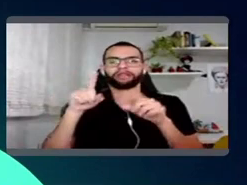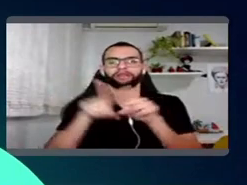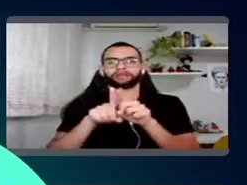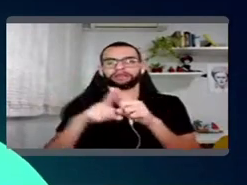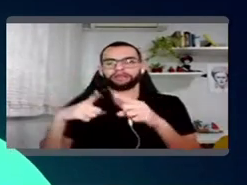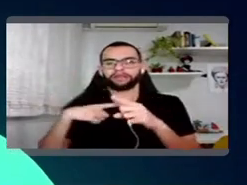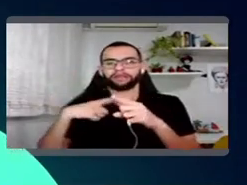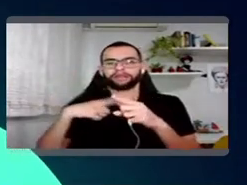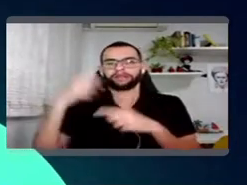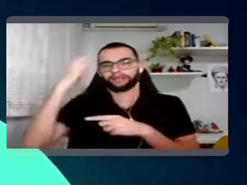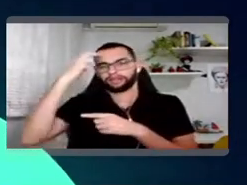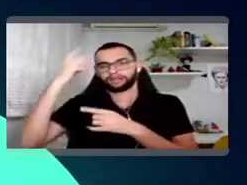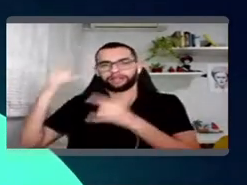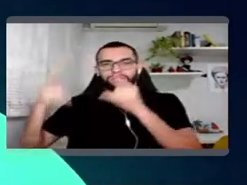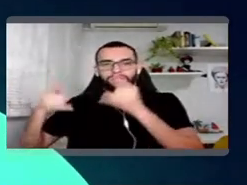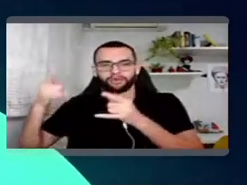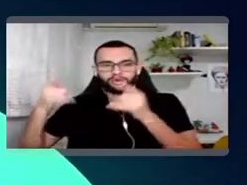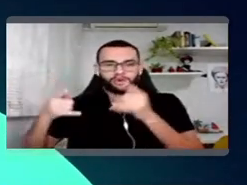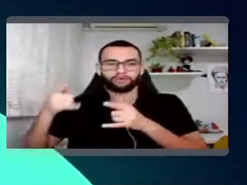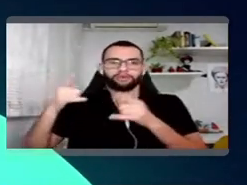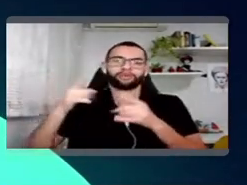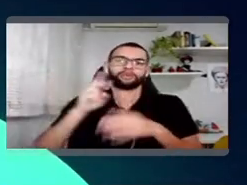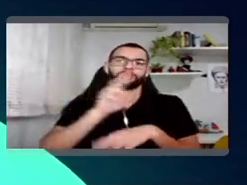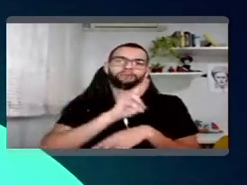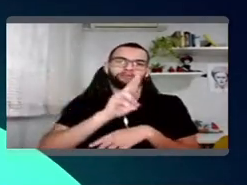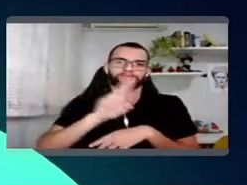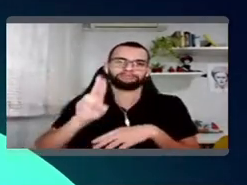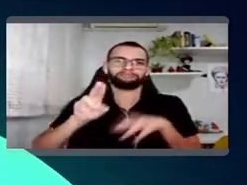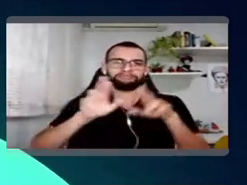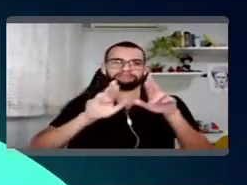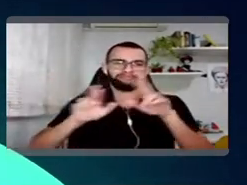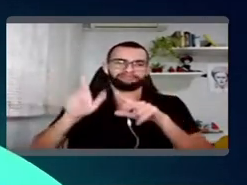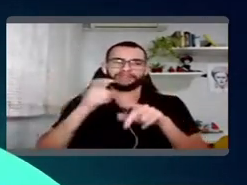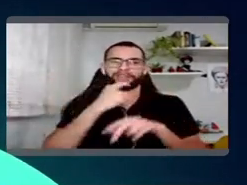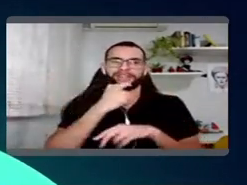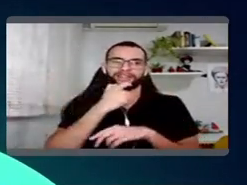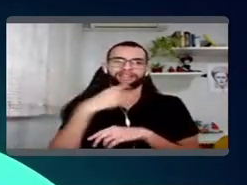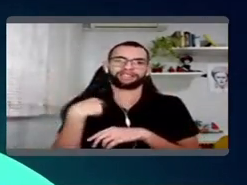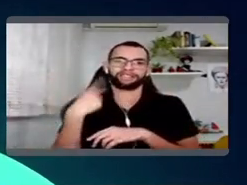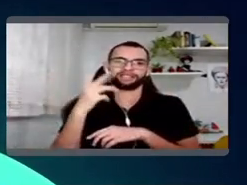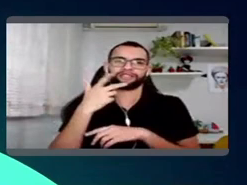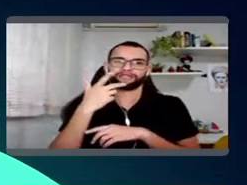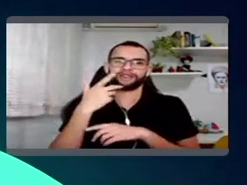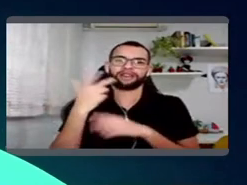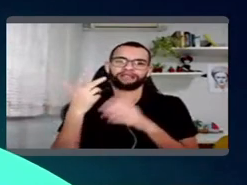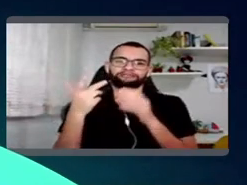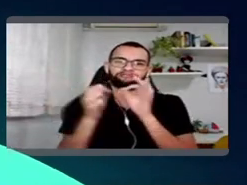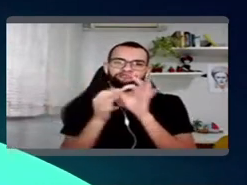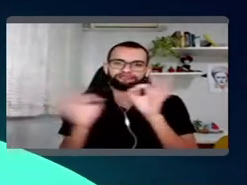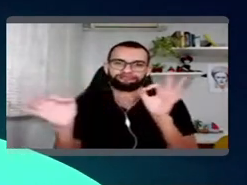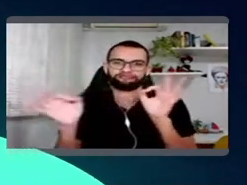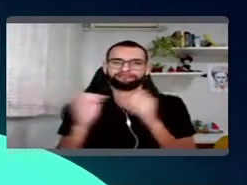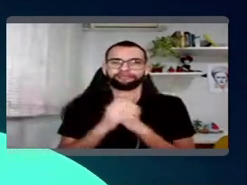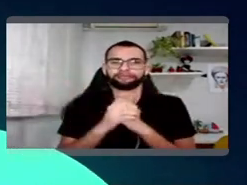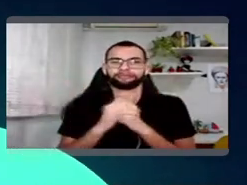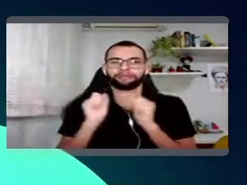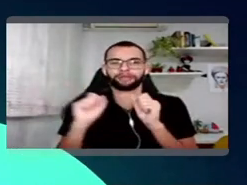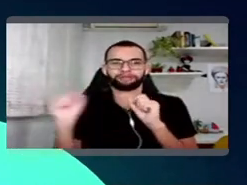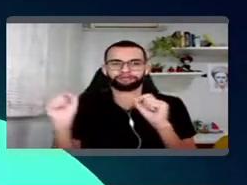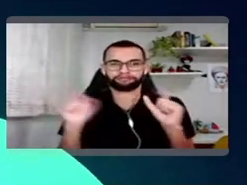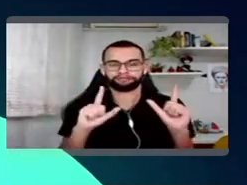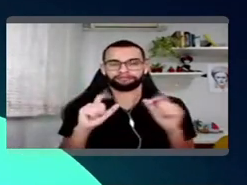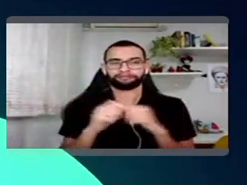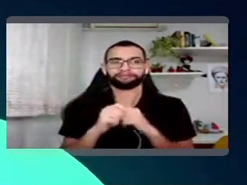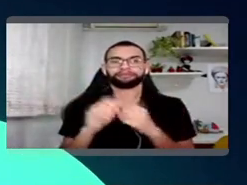analytics, machine learning, né? Então, são algumas coisas que a gente vem falando quando a fala de AMI. Beleza? Pode passar aí, Pedro. Bem,